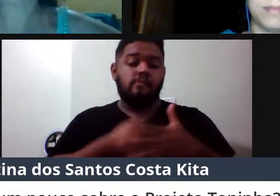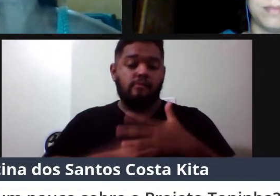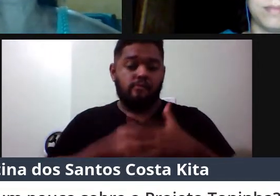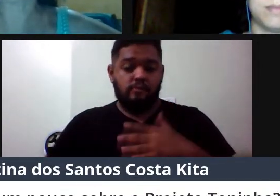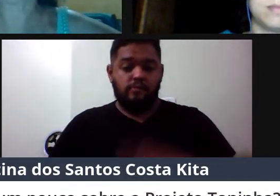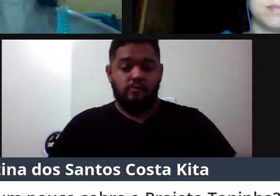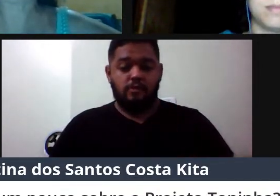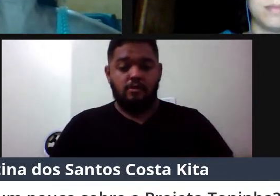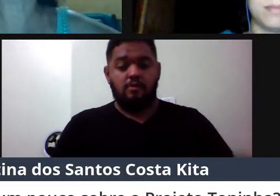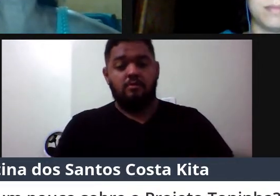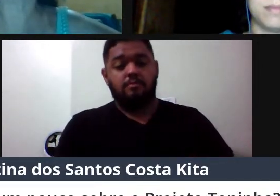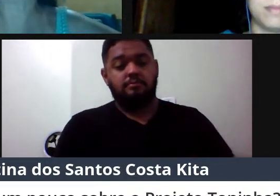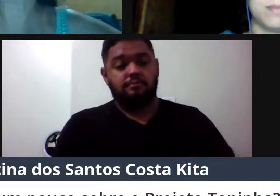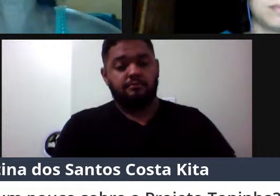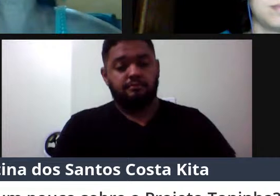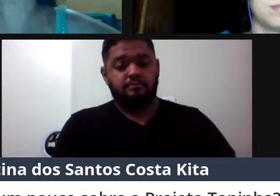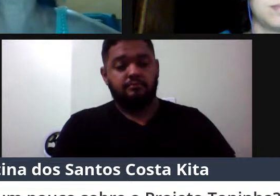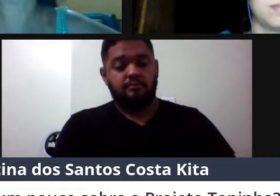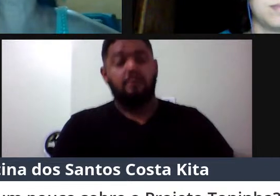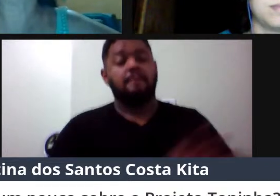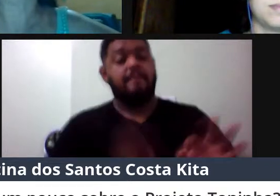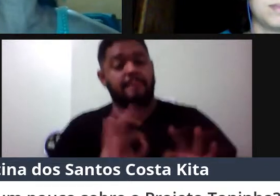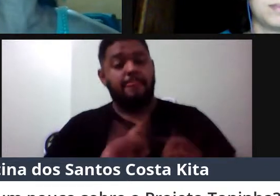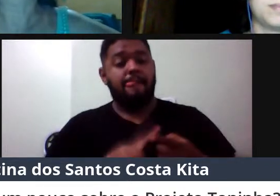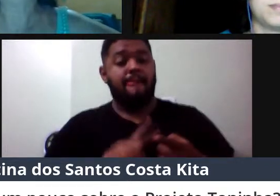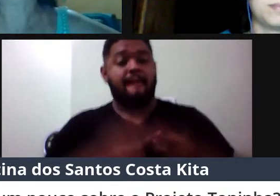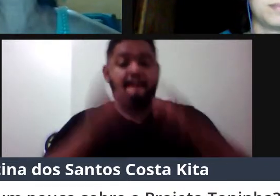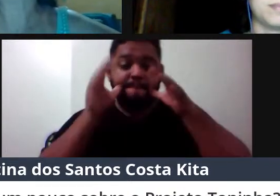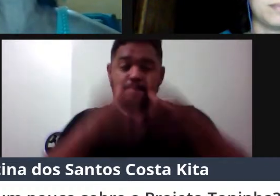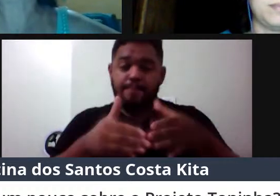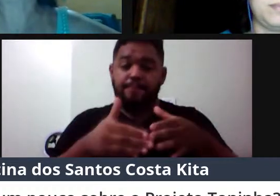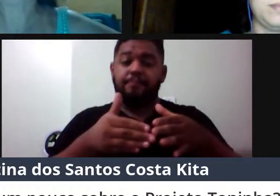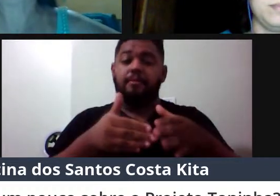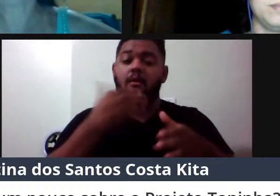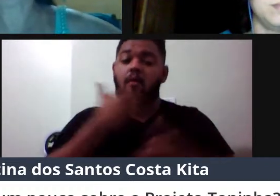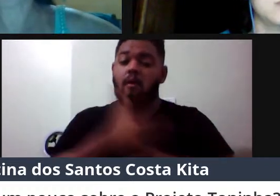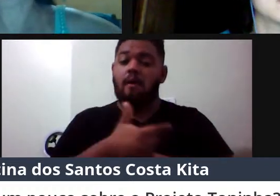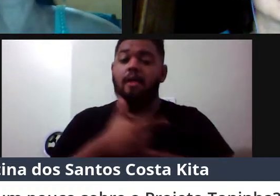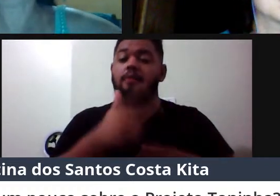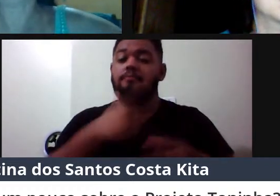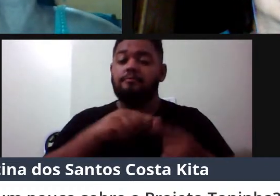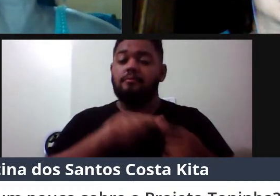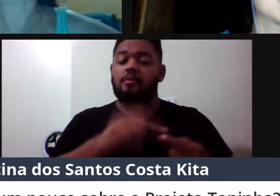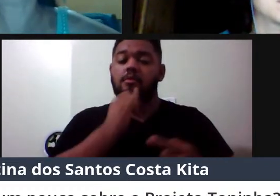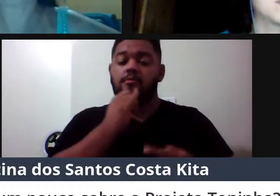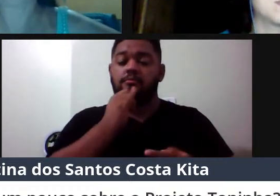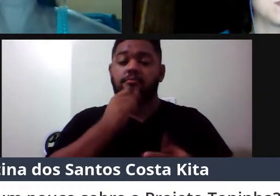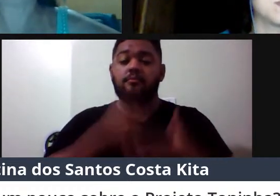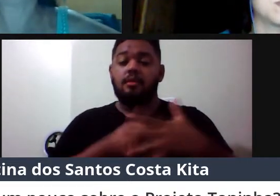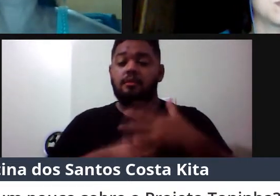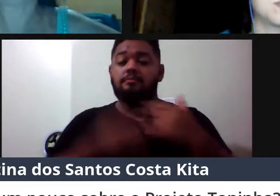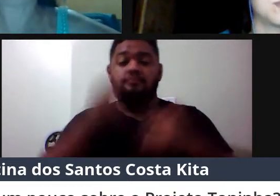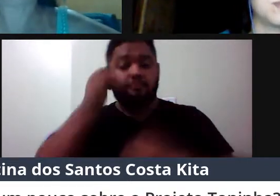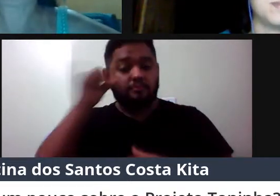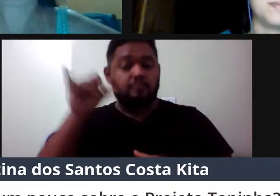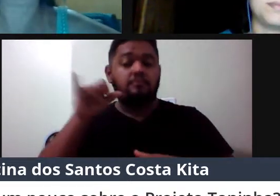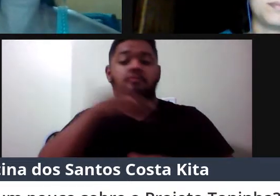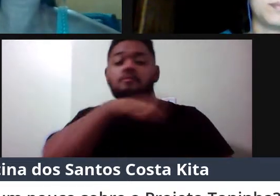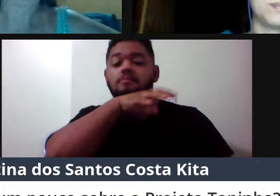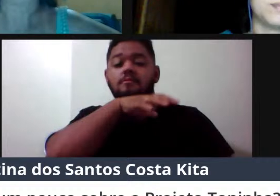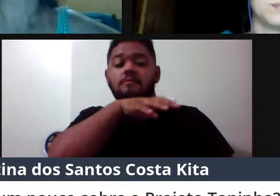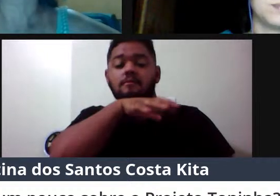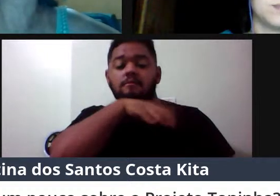foi projetado e aplicado já para outras espécies que visa afastar os animais das redes e dessa forma tentar reduzir a